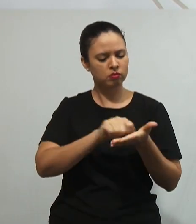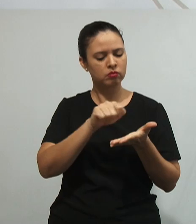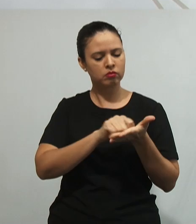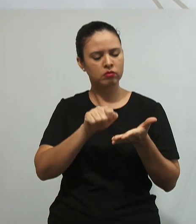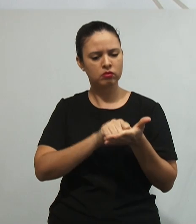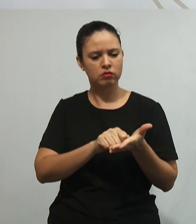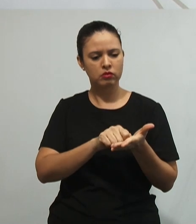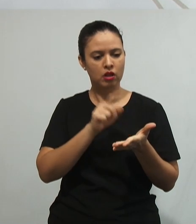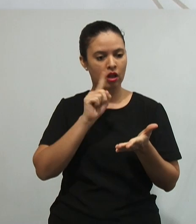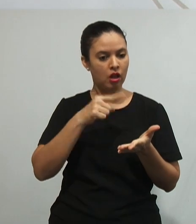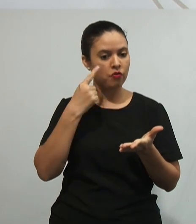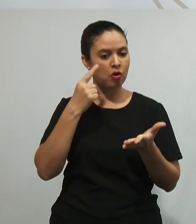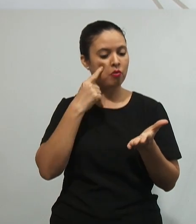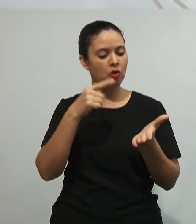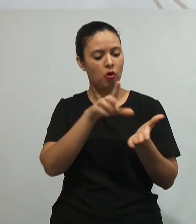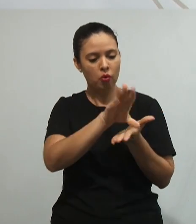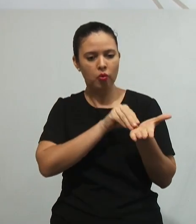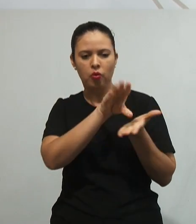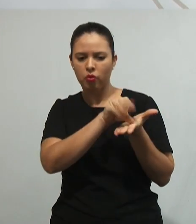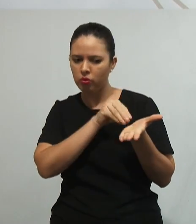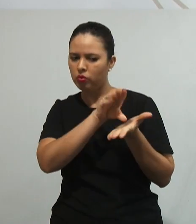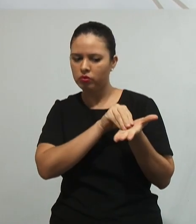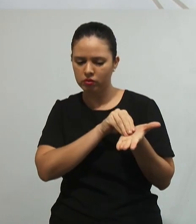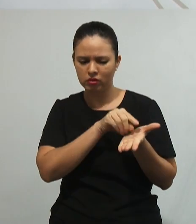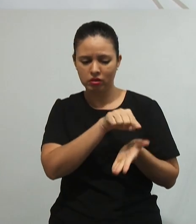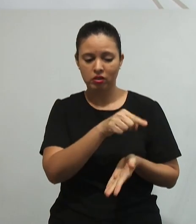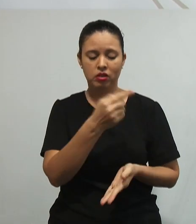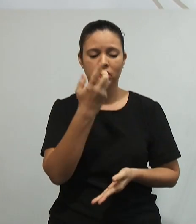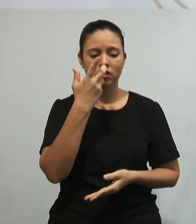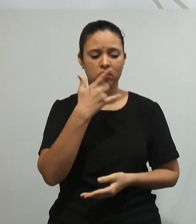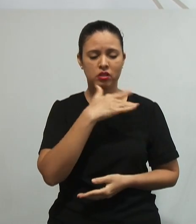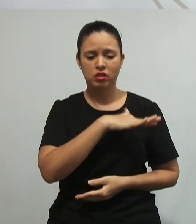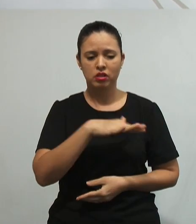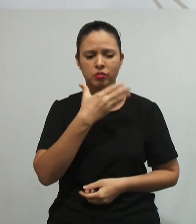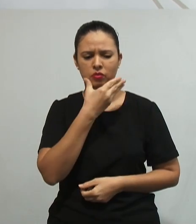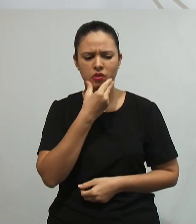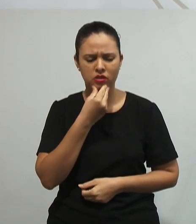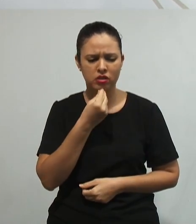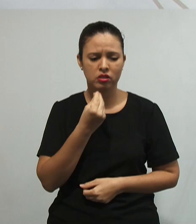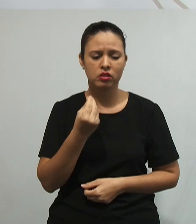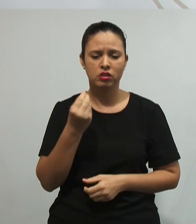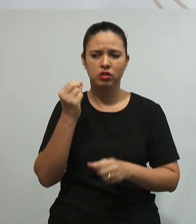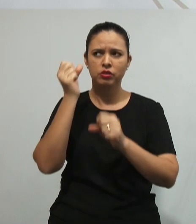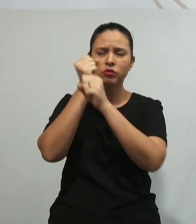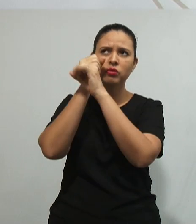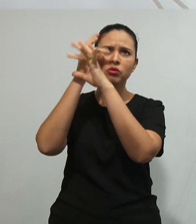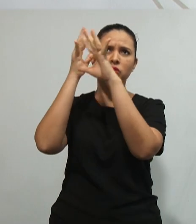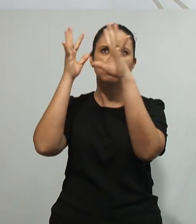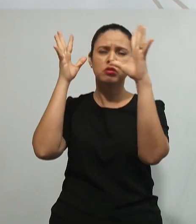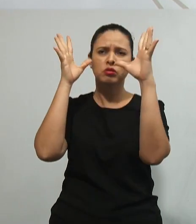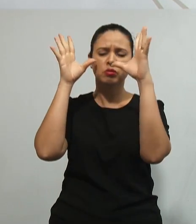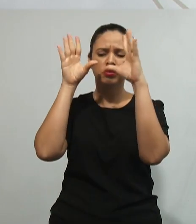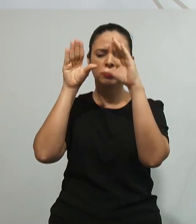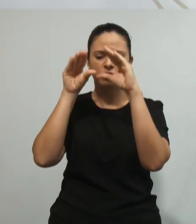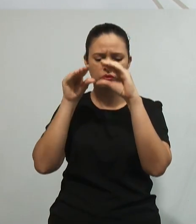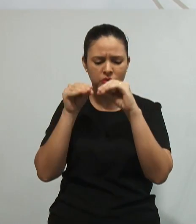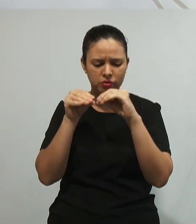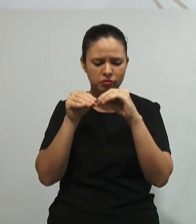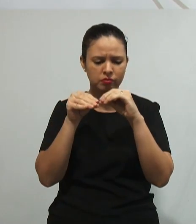E siga as linhas pontilhadas. O menino desce do sonho e derrete, repete mecanicamente